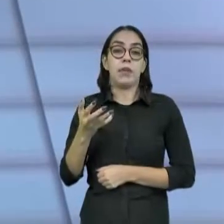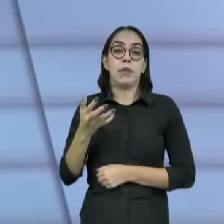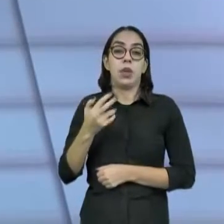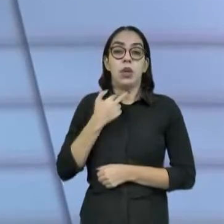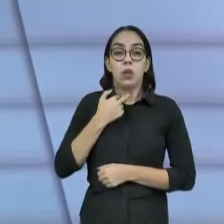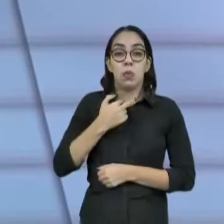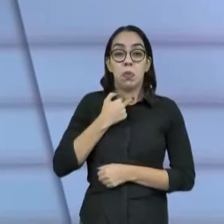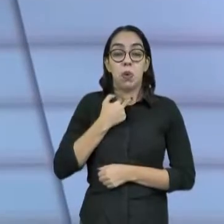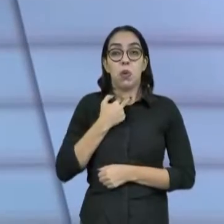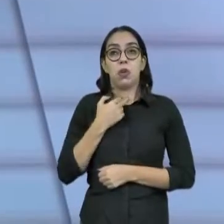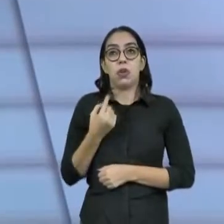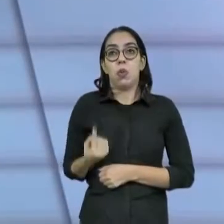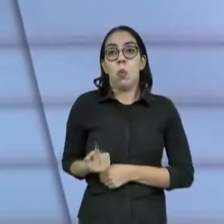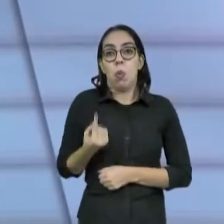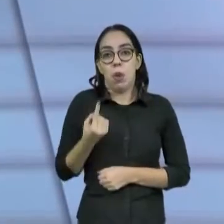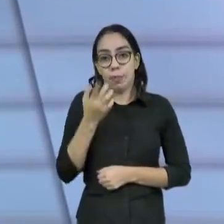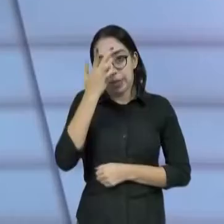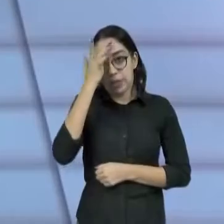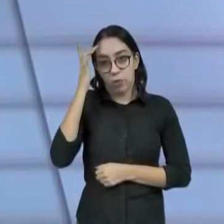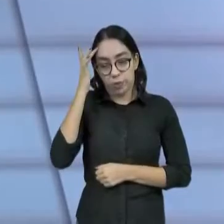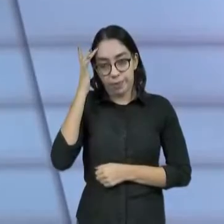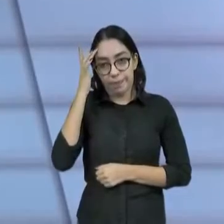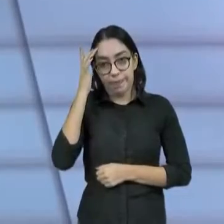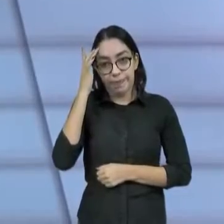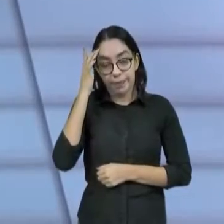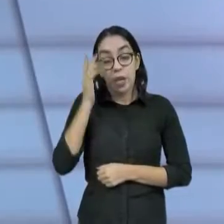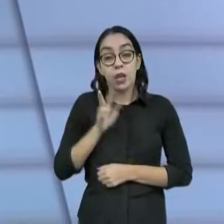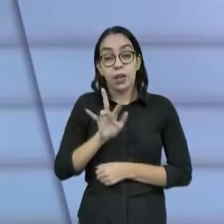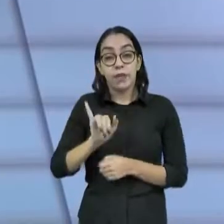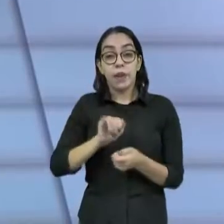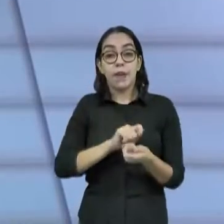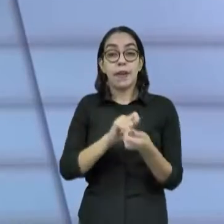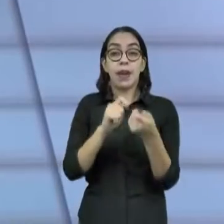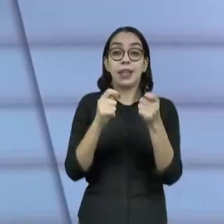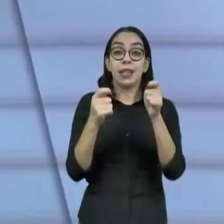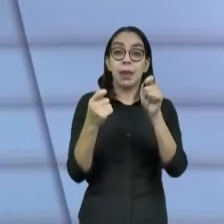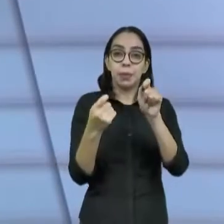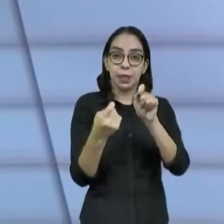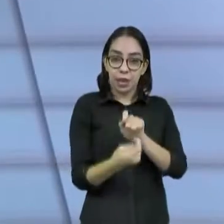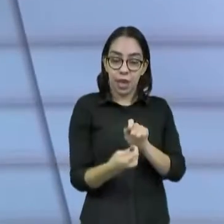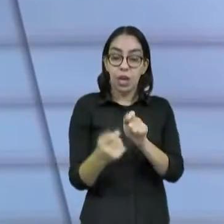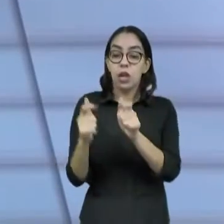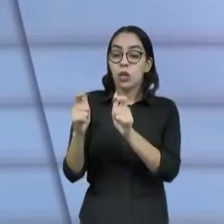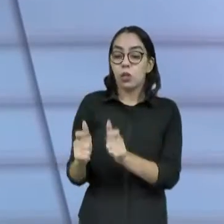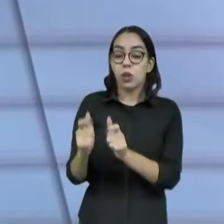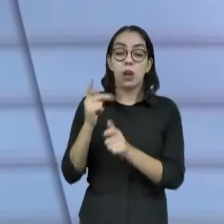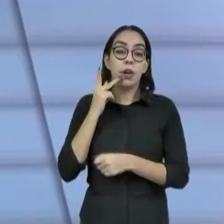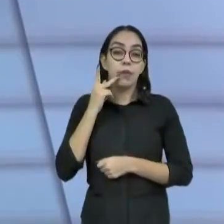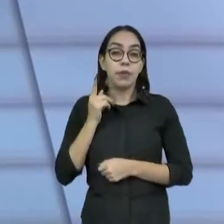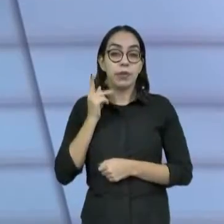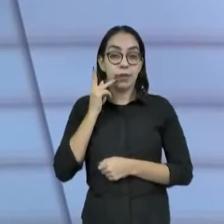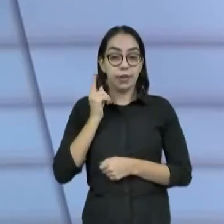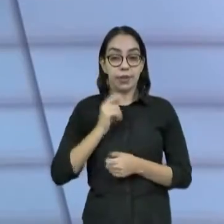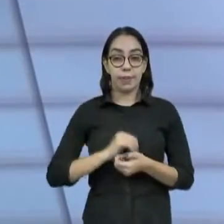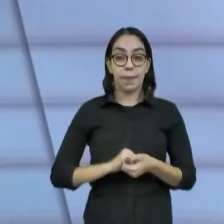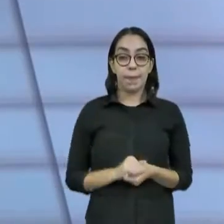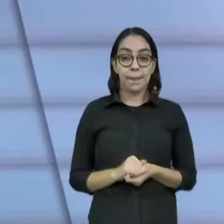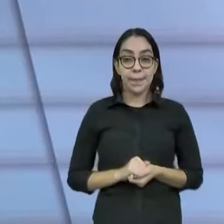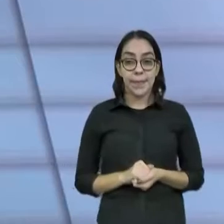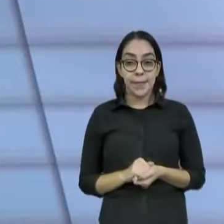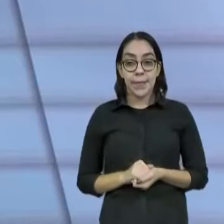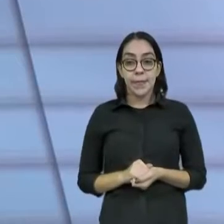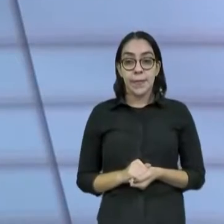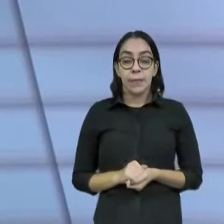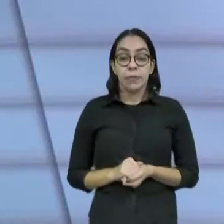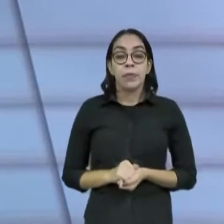mesmado e se adequa à realidade de Fortaleza, no nosso caso. No caso, então, Fortaleza,